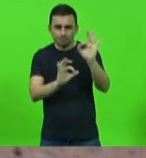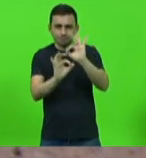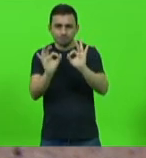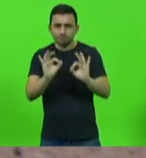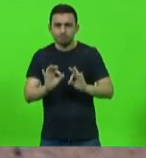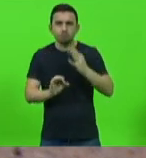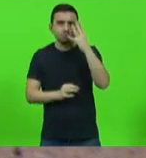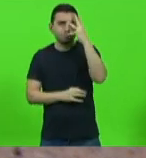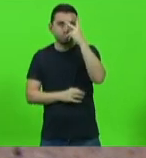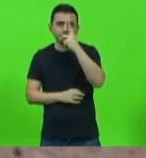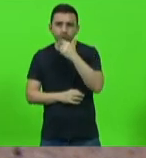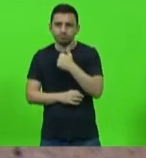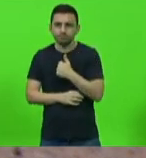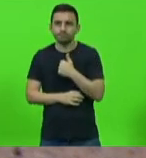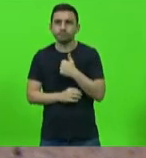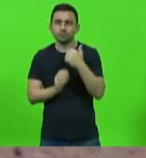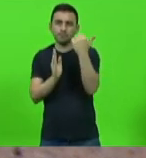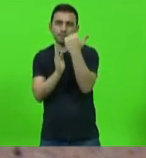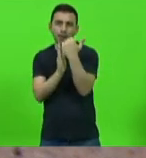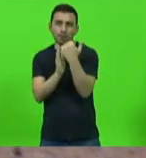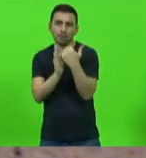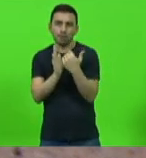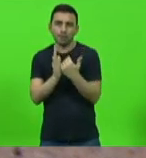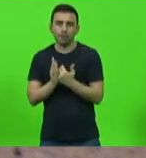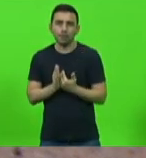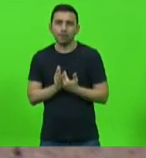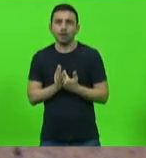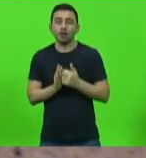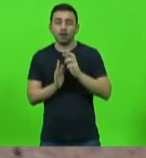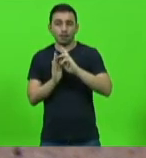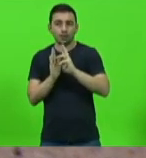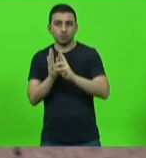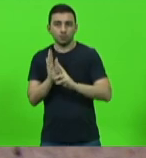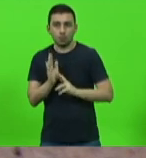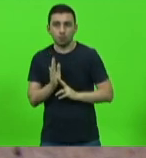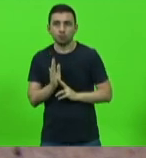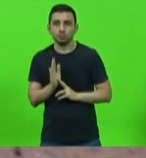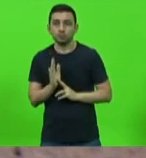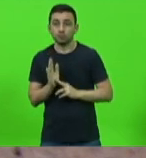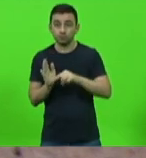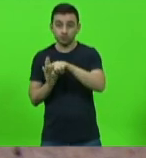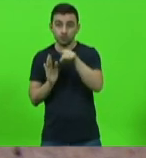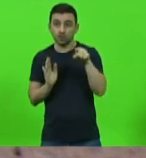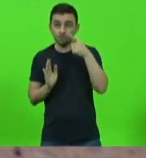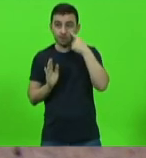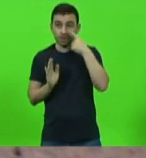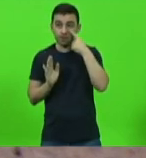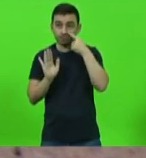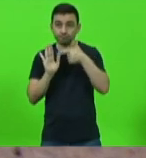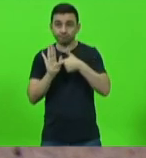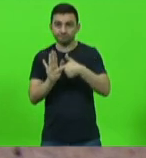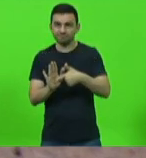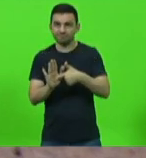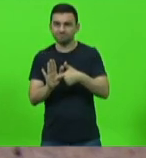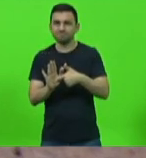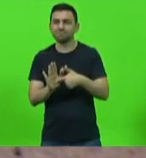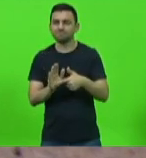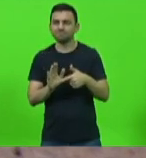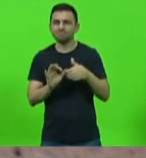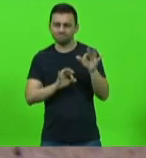bonita a diagramação do relatório como os senhores podem ver algo muito bem